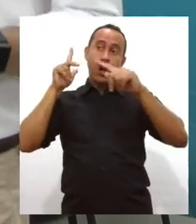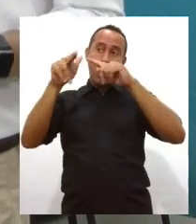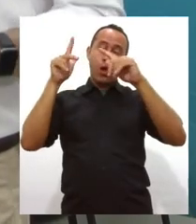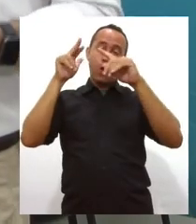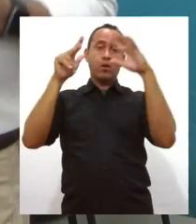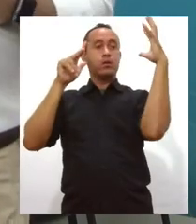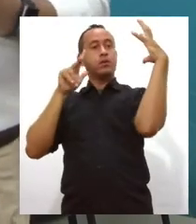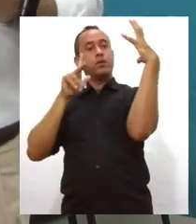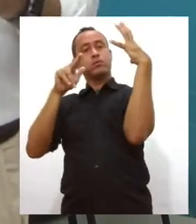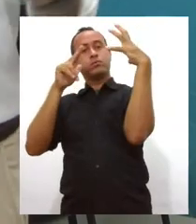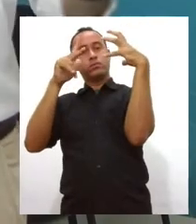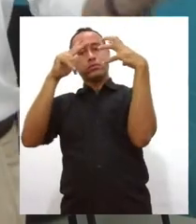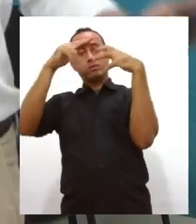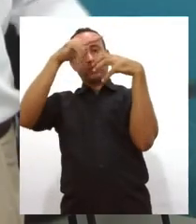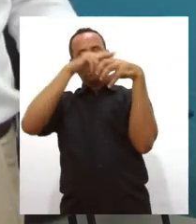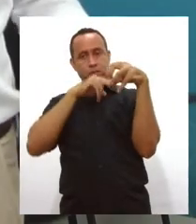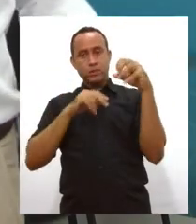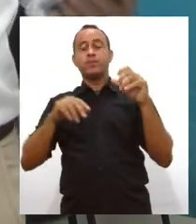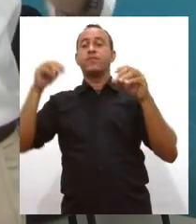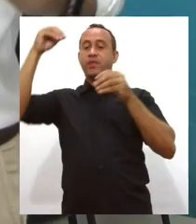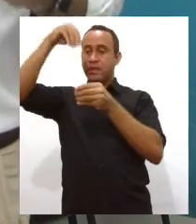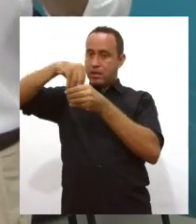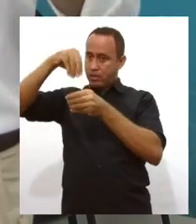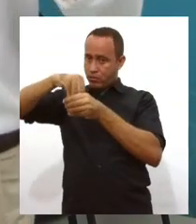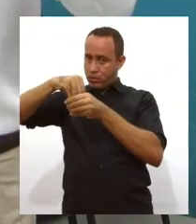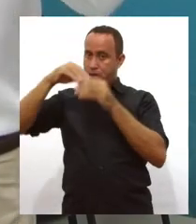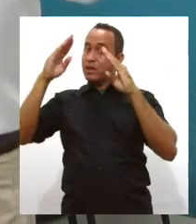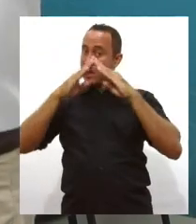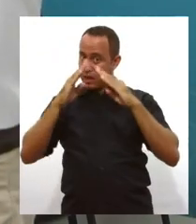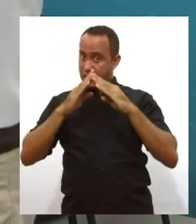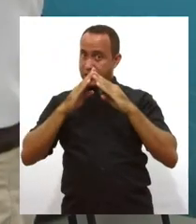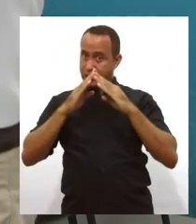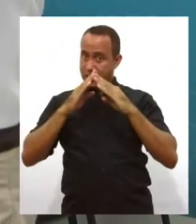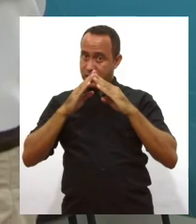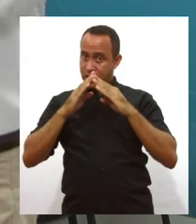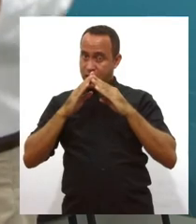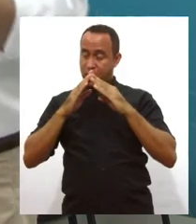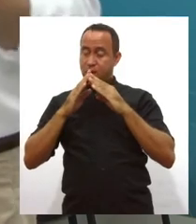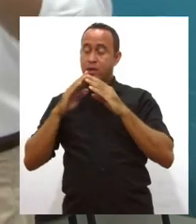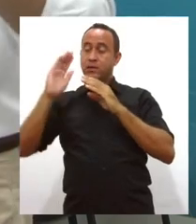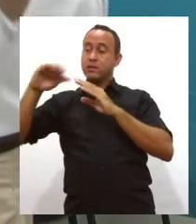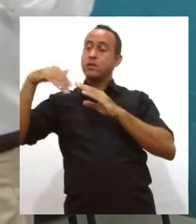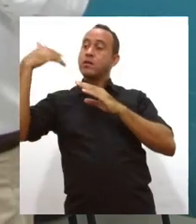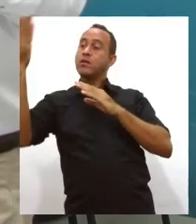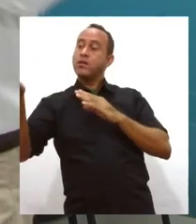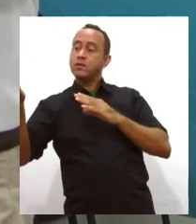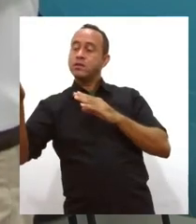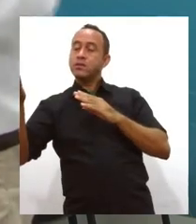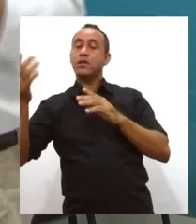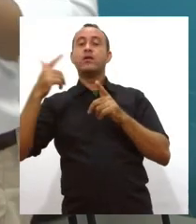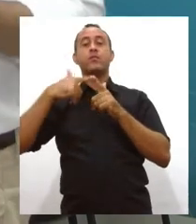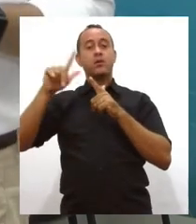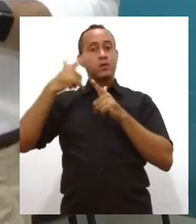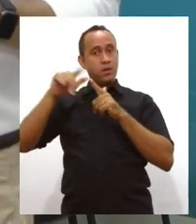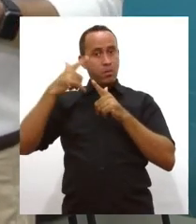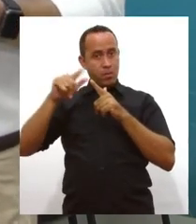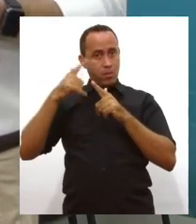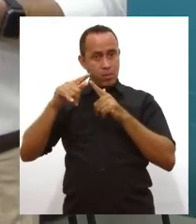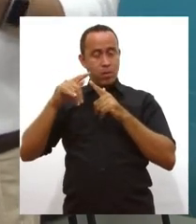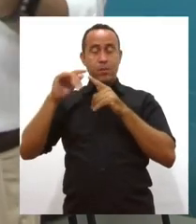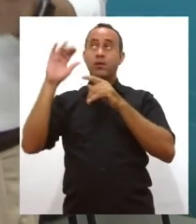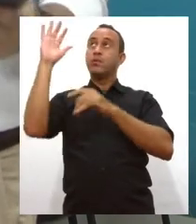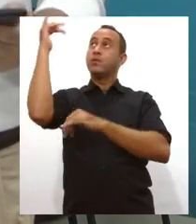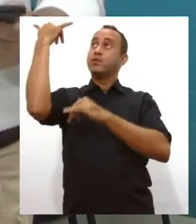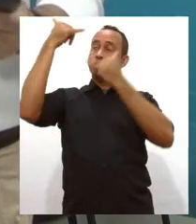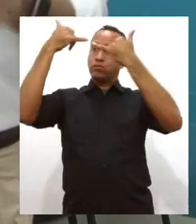que a árvore, inclusive, mesmo estando dentro da casa, ela saia para fora, na área pública, e invada e acesse até a rede elétrica.